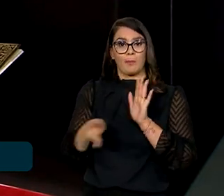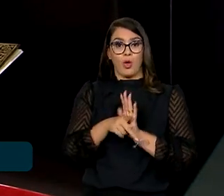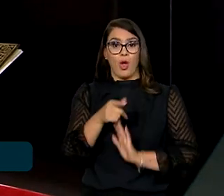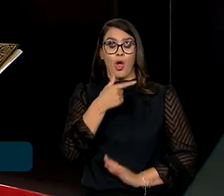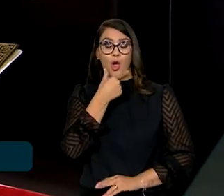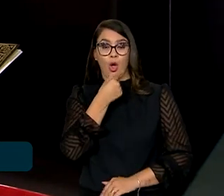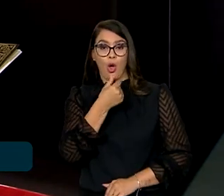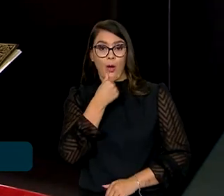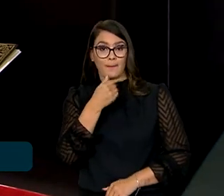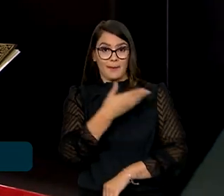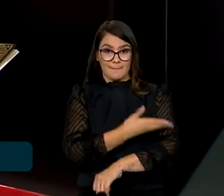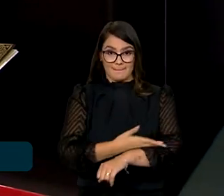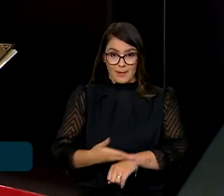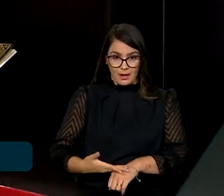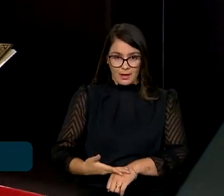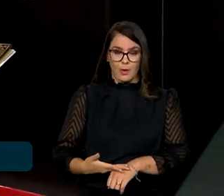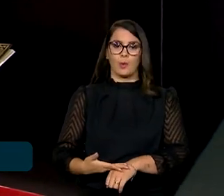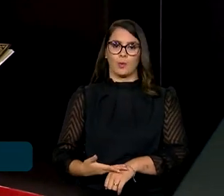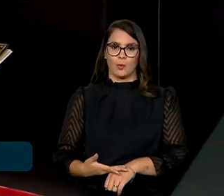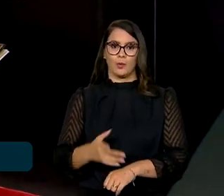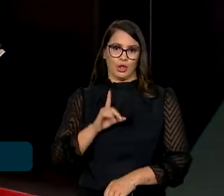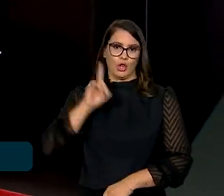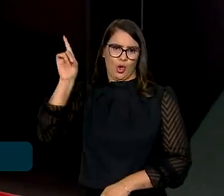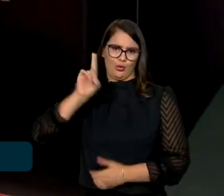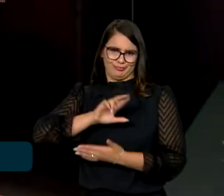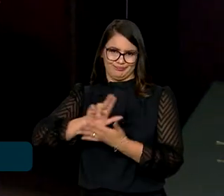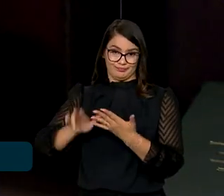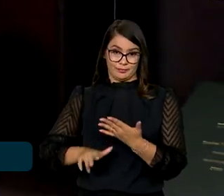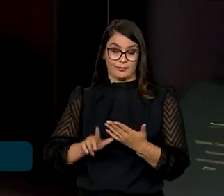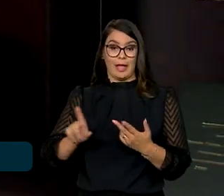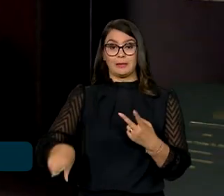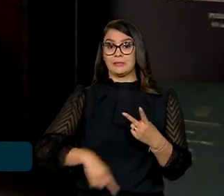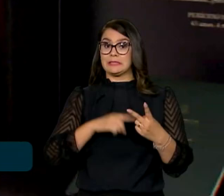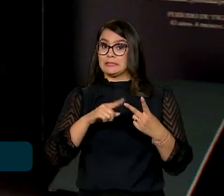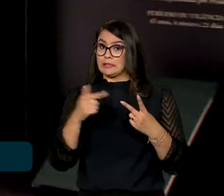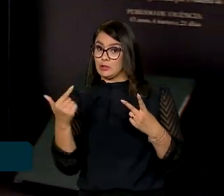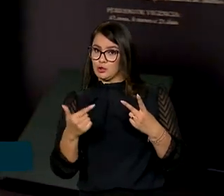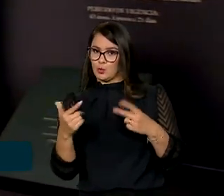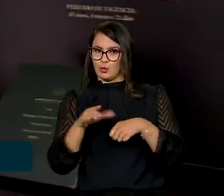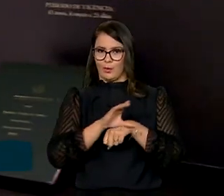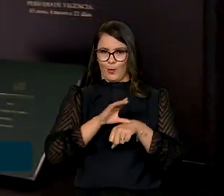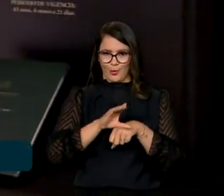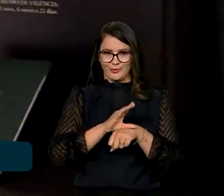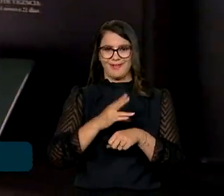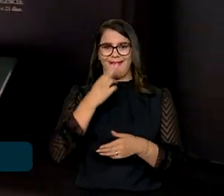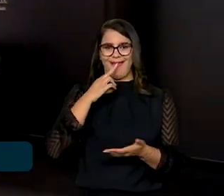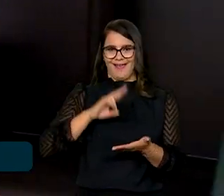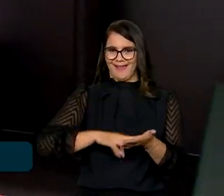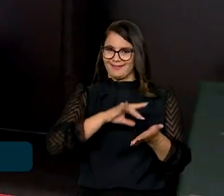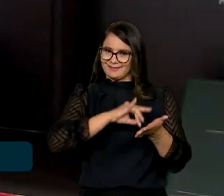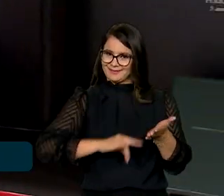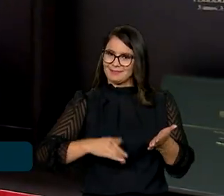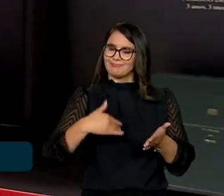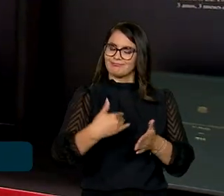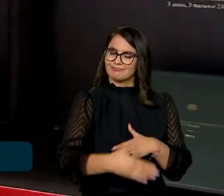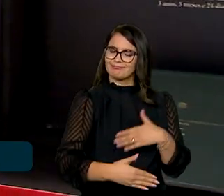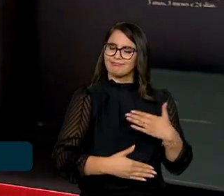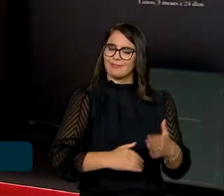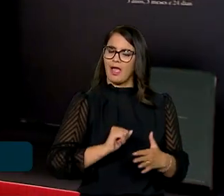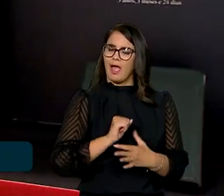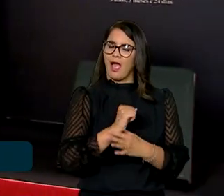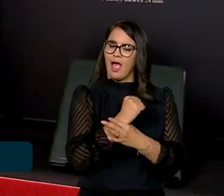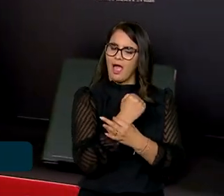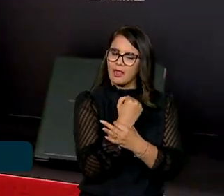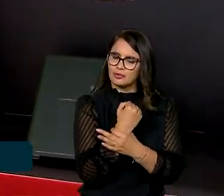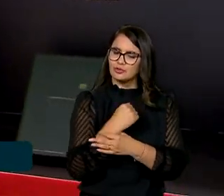brancos e proprietários. No Brasil República, veio a segunda Constituição e as cartas magnas seguintes vão garantindo cada